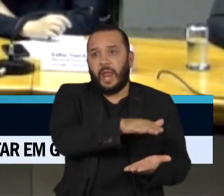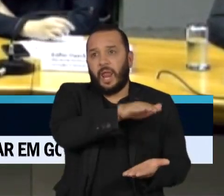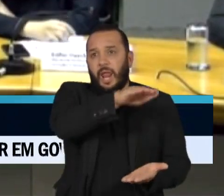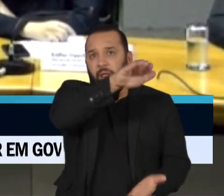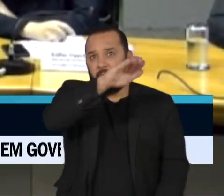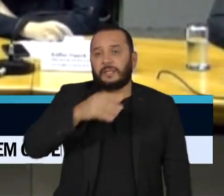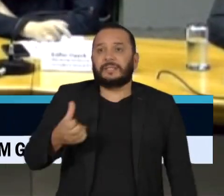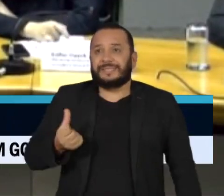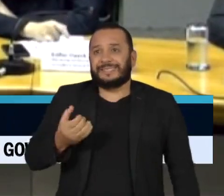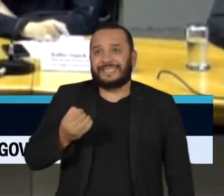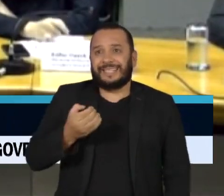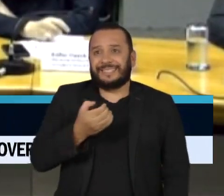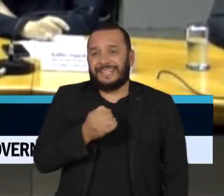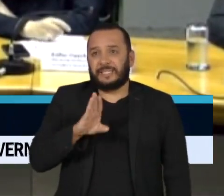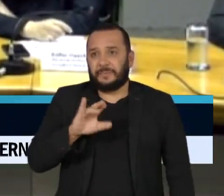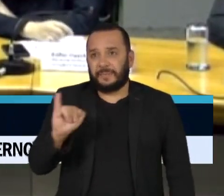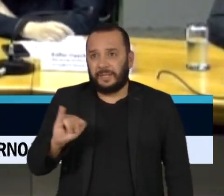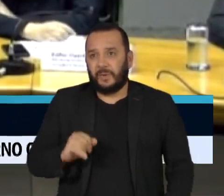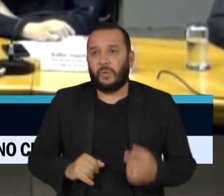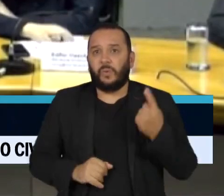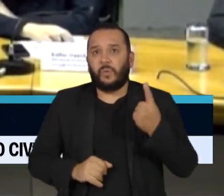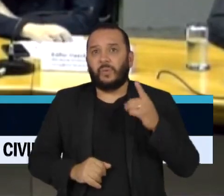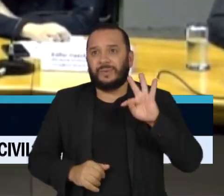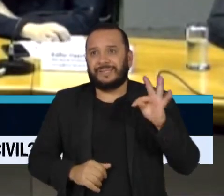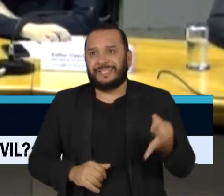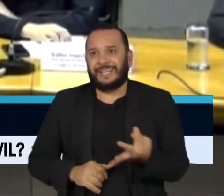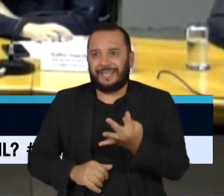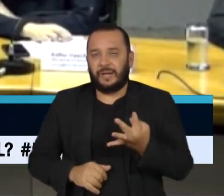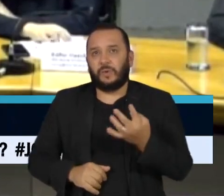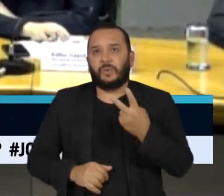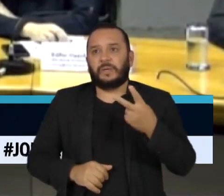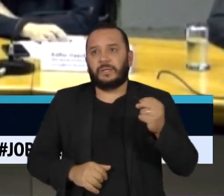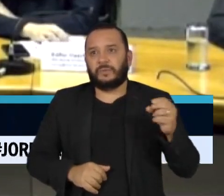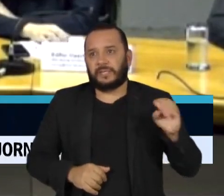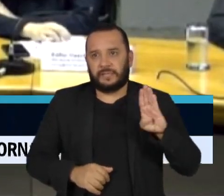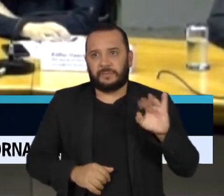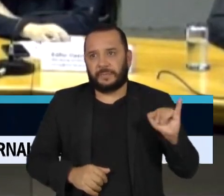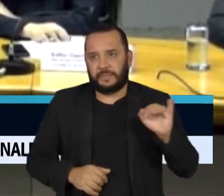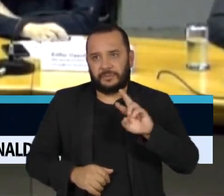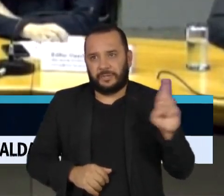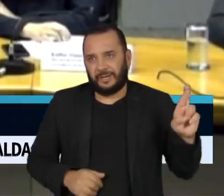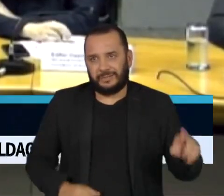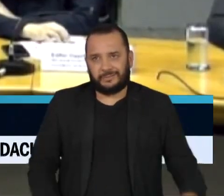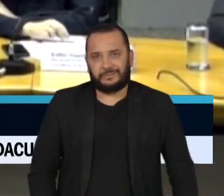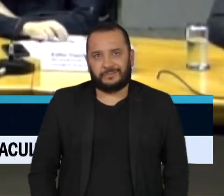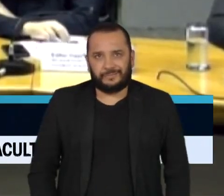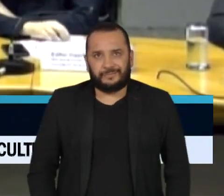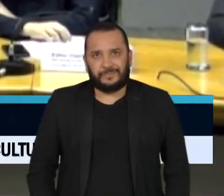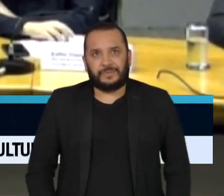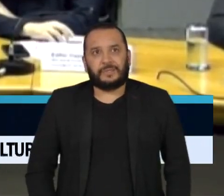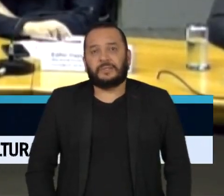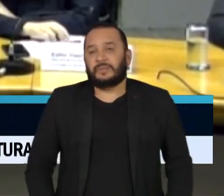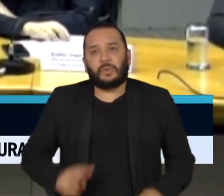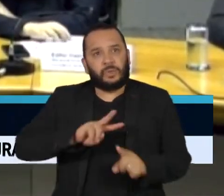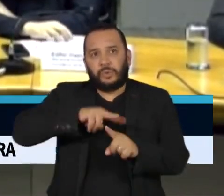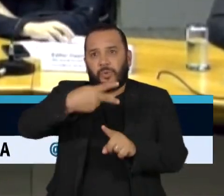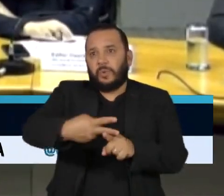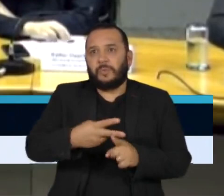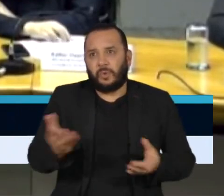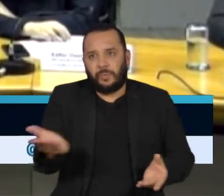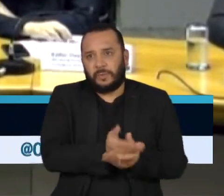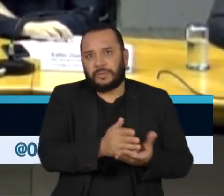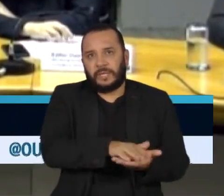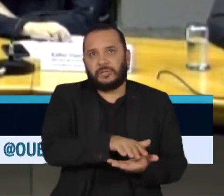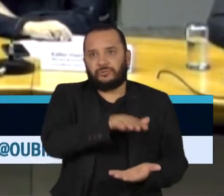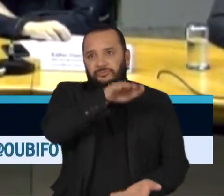600 bilhões para R 1,2 trilhão de bilhões. Dobrou os processos acumulados no